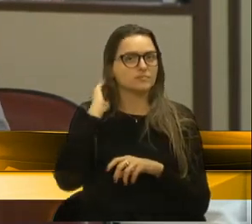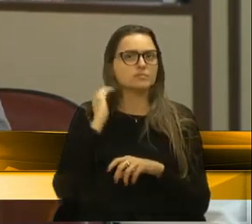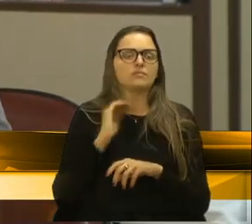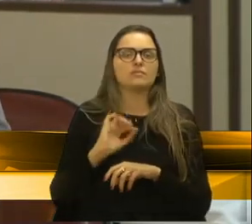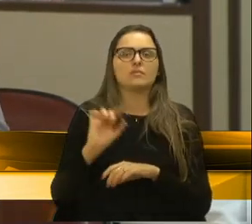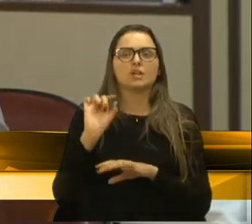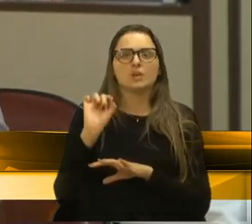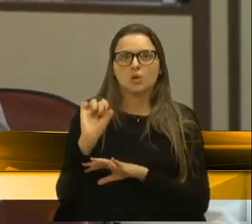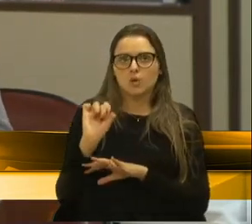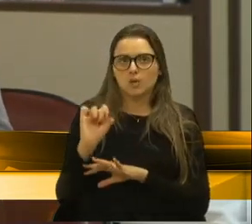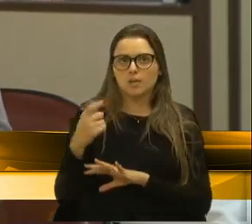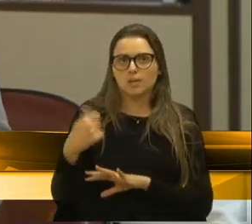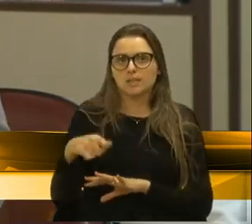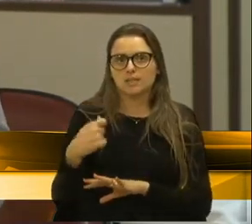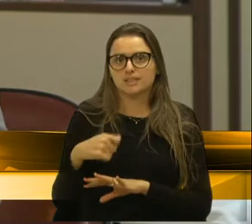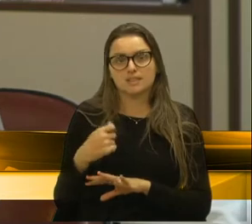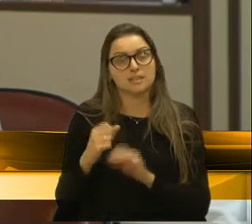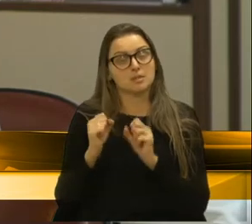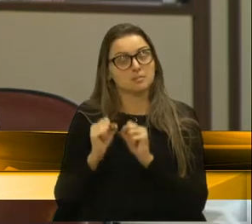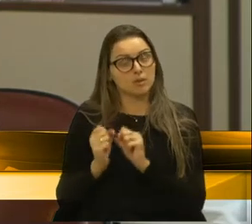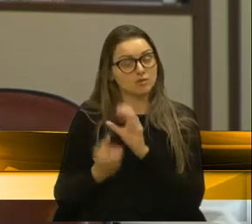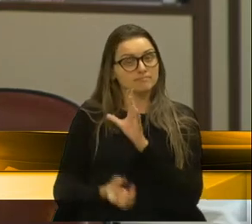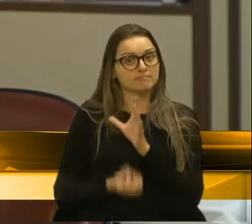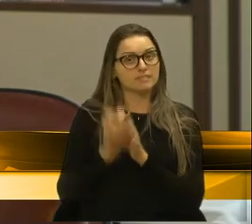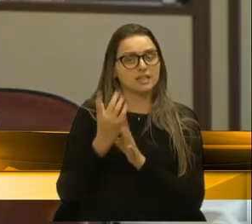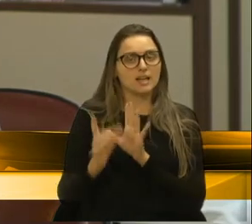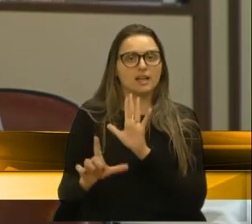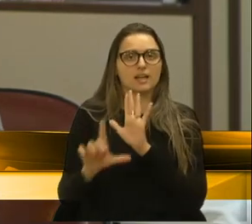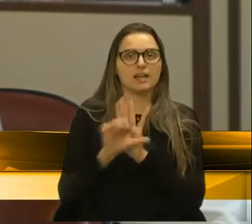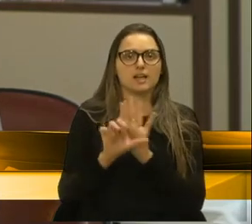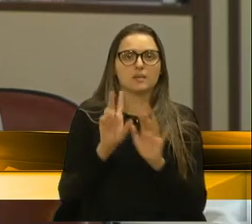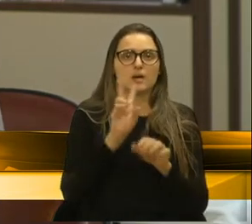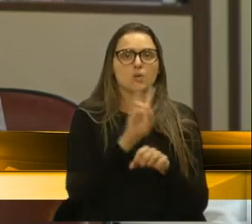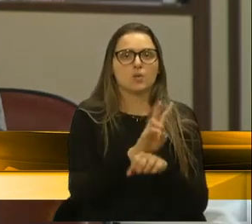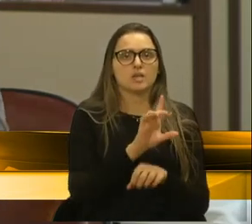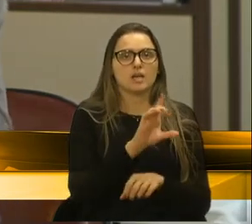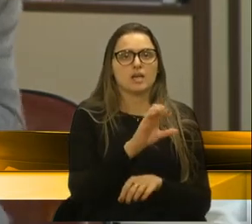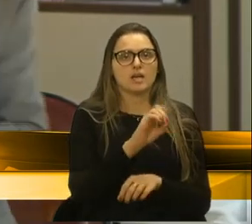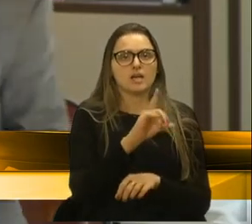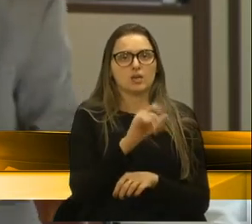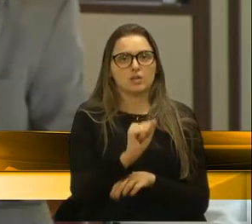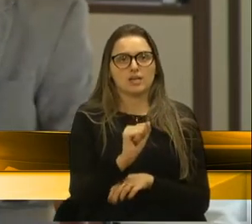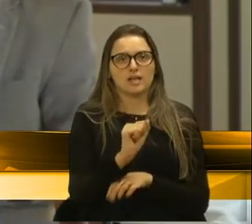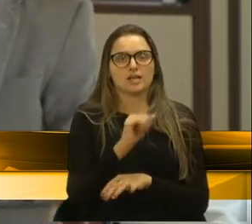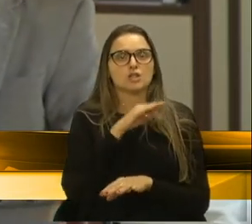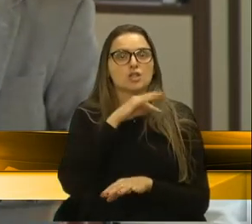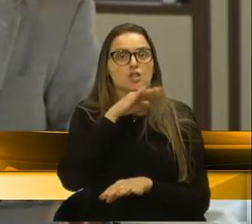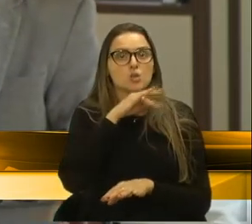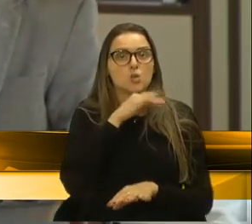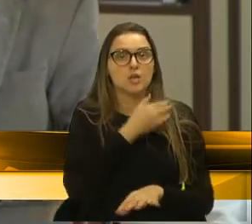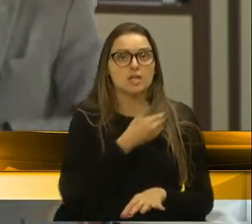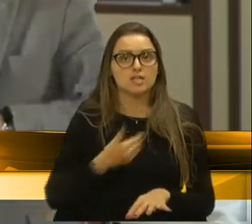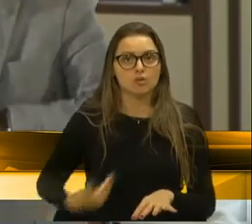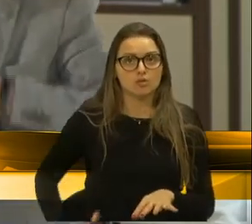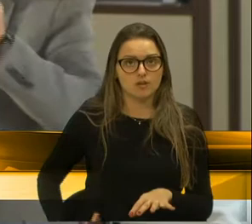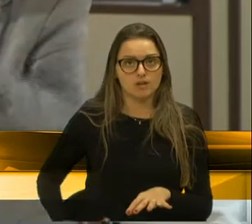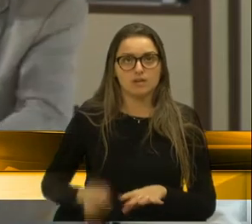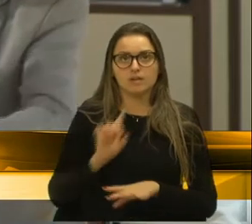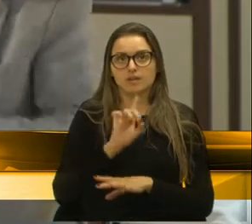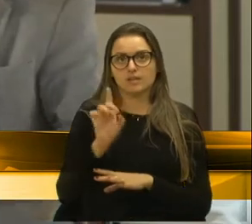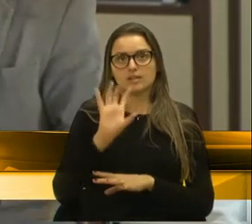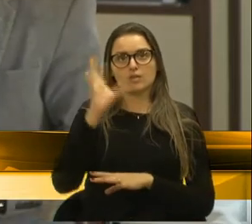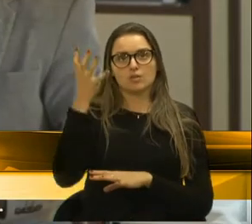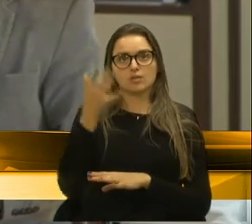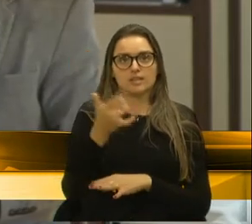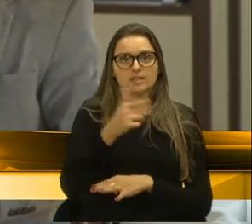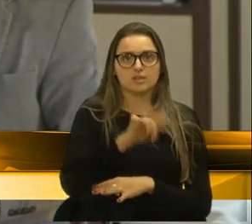é nós criar, talvez, alguma legislação para proteger a Codeca de maus governos. Que não aconteça a volta